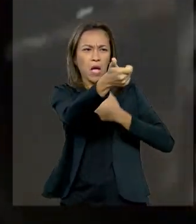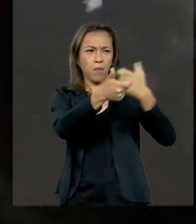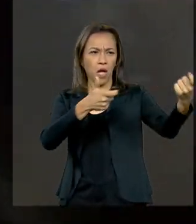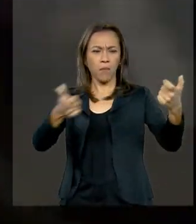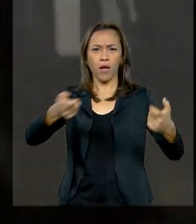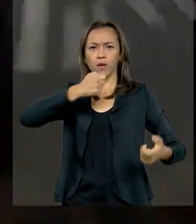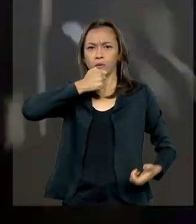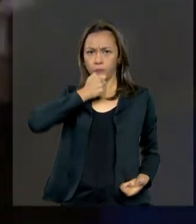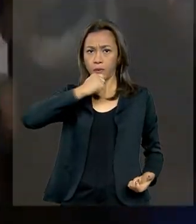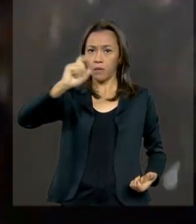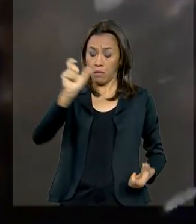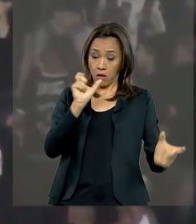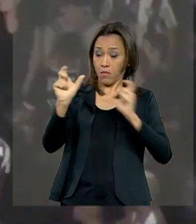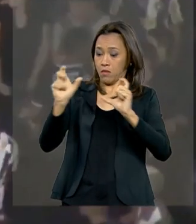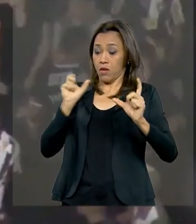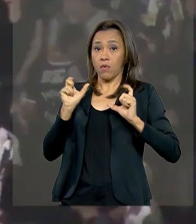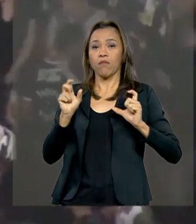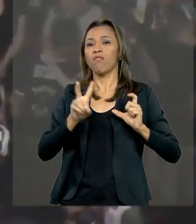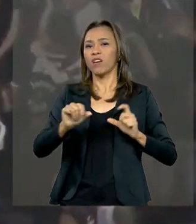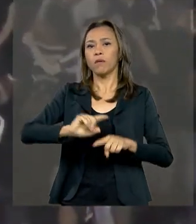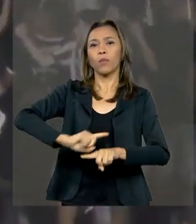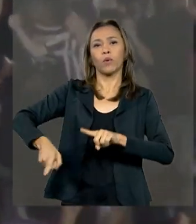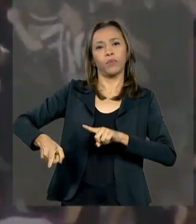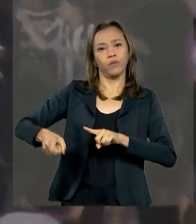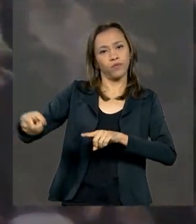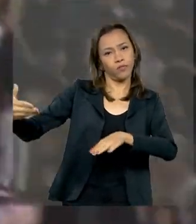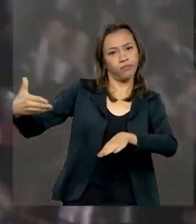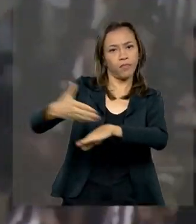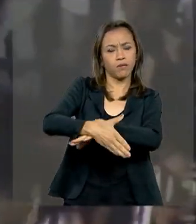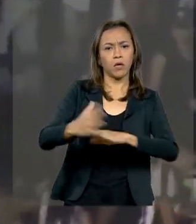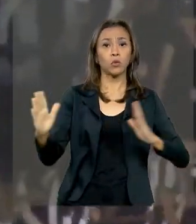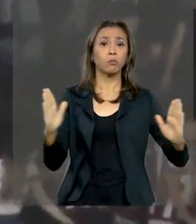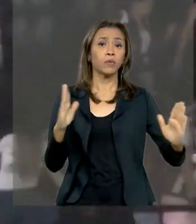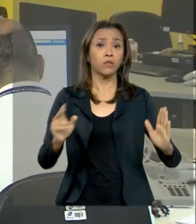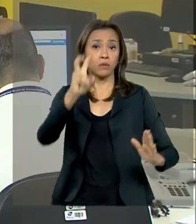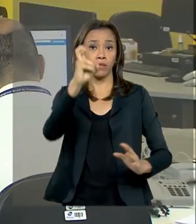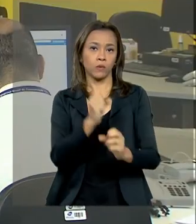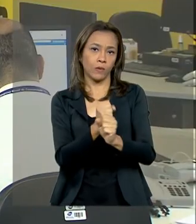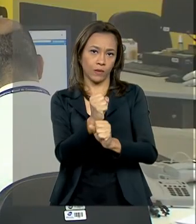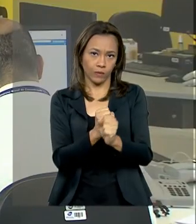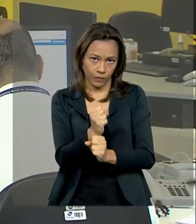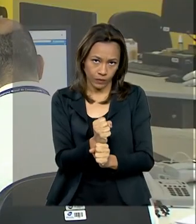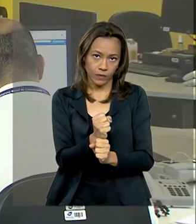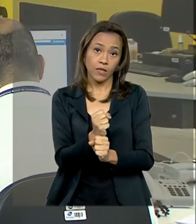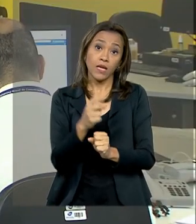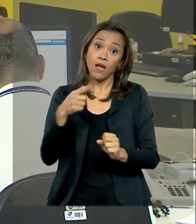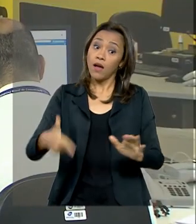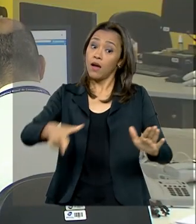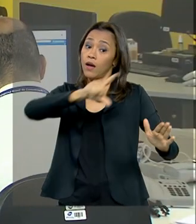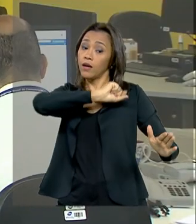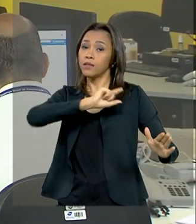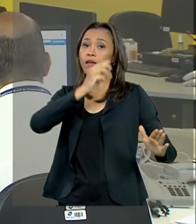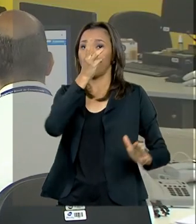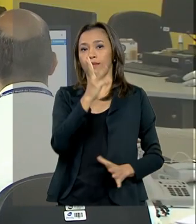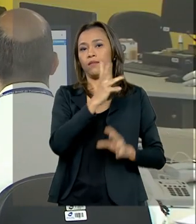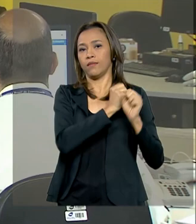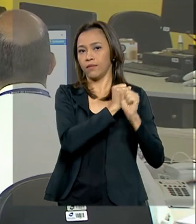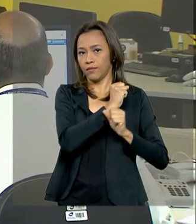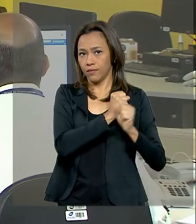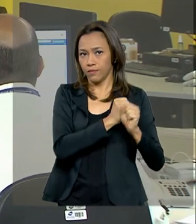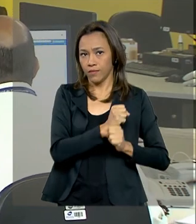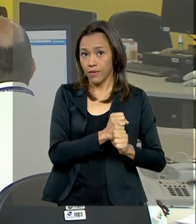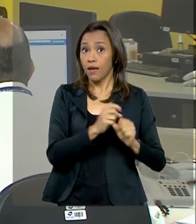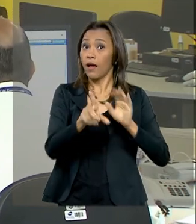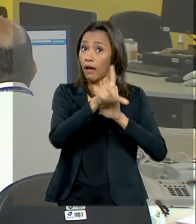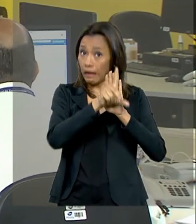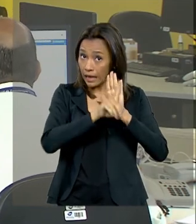impedida de comparecer a eventos esportivos pelo prazo de até cinco anos. Antes, esse prazo era de três anos. E a